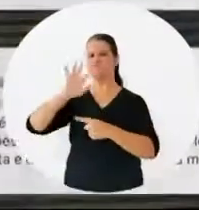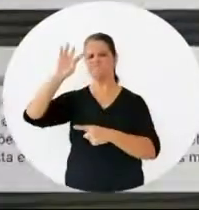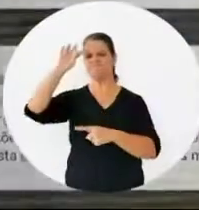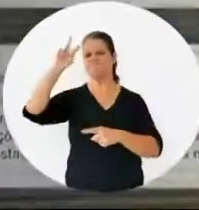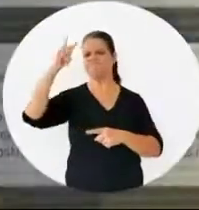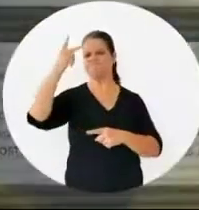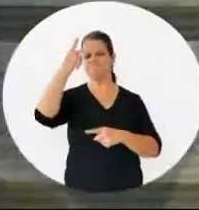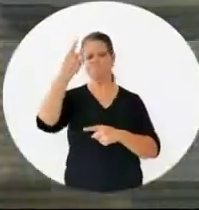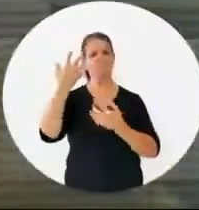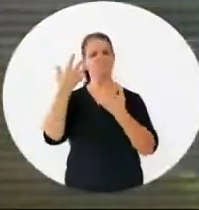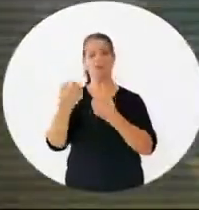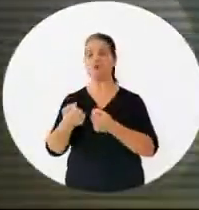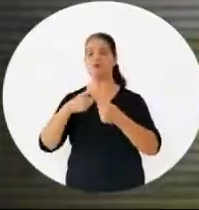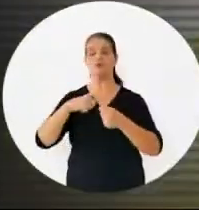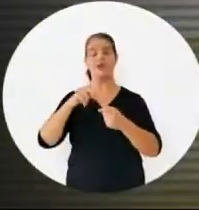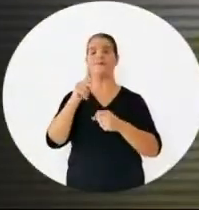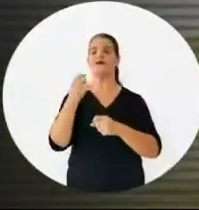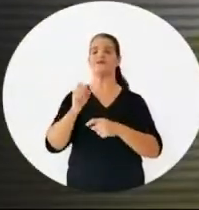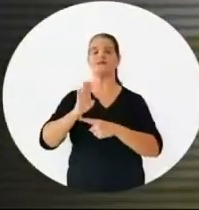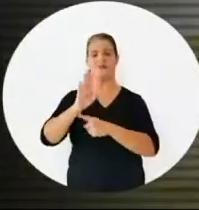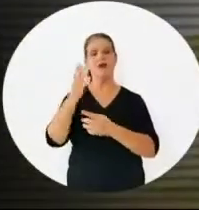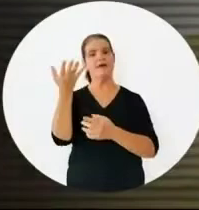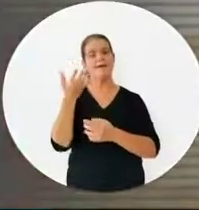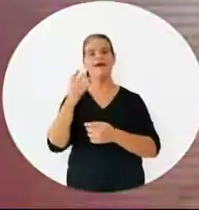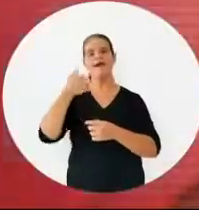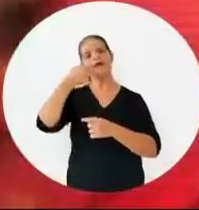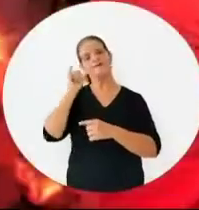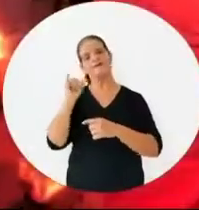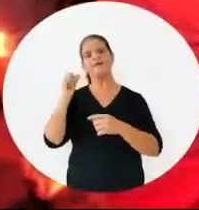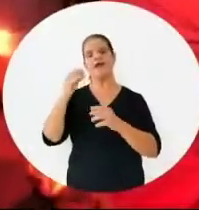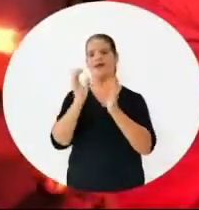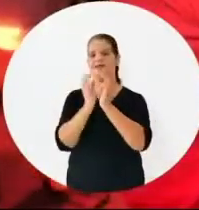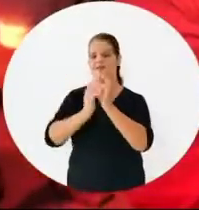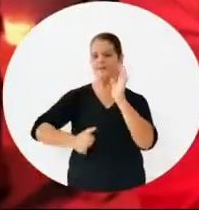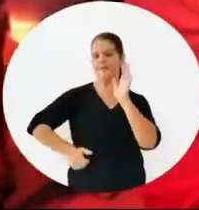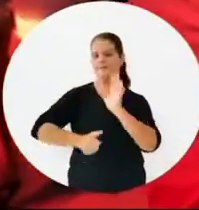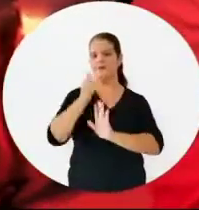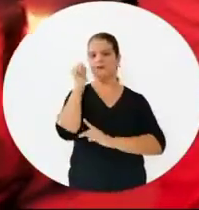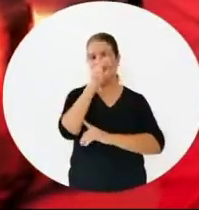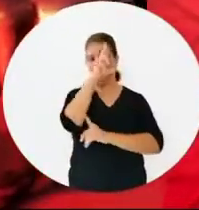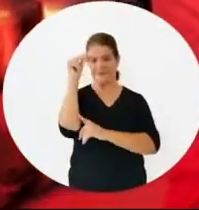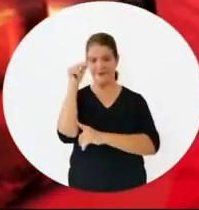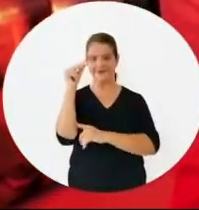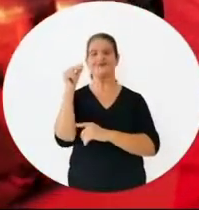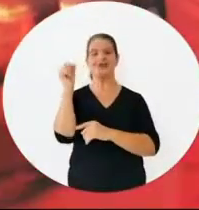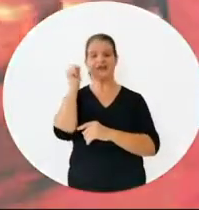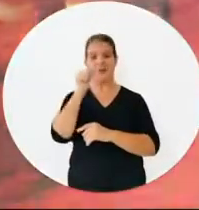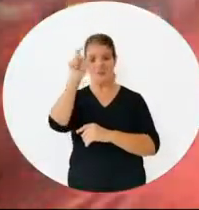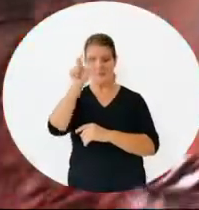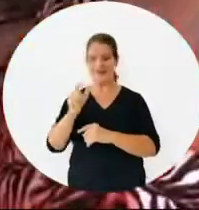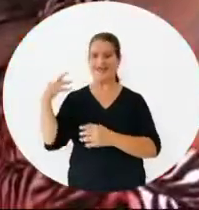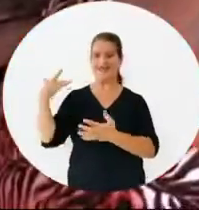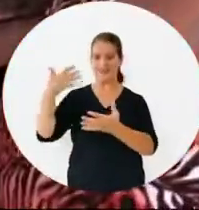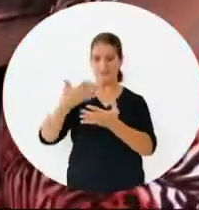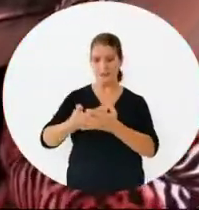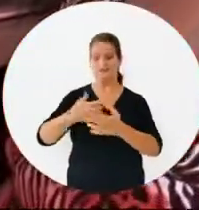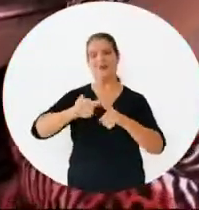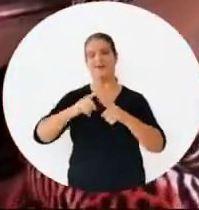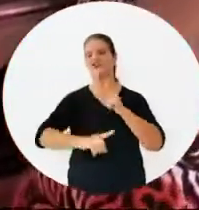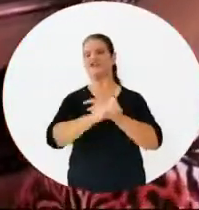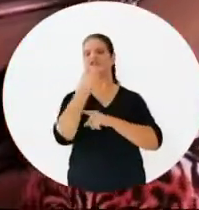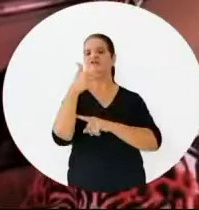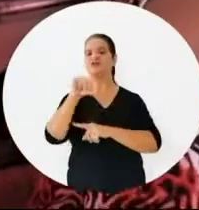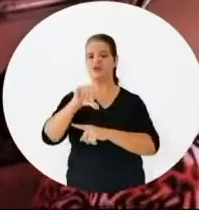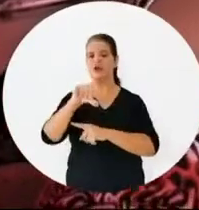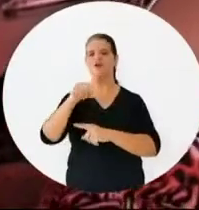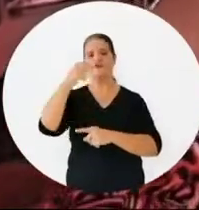pessoas manifestam sua revolta. O PSB quer a todo custo evitar que Recife tenha a primeira prefeita mulher da sua história. Mas no